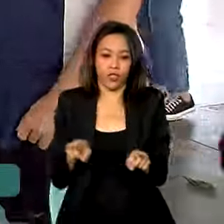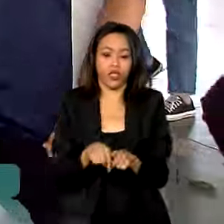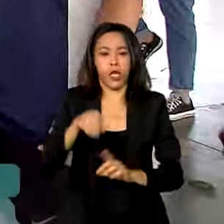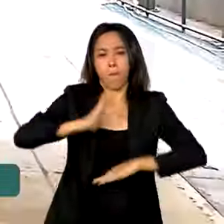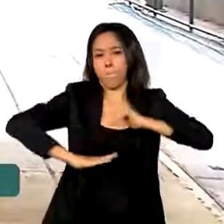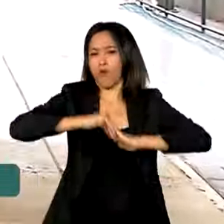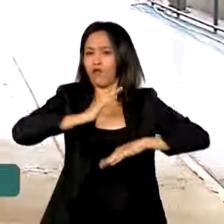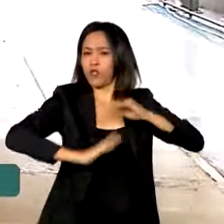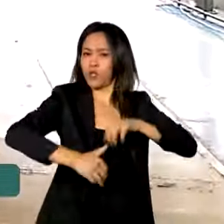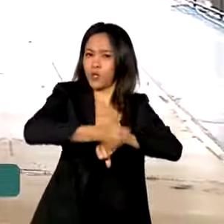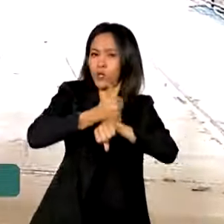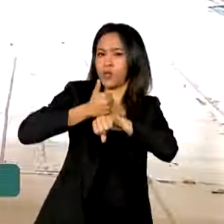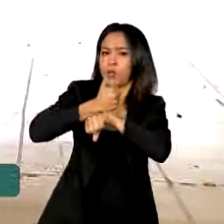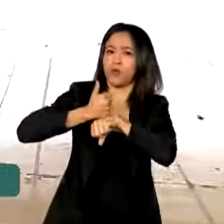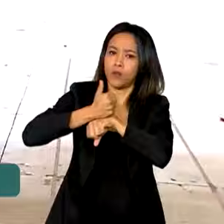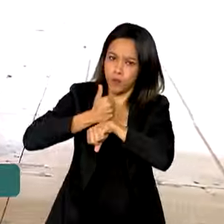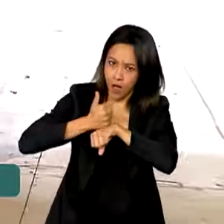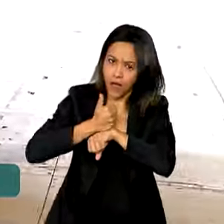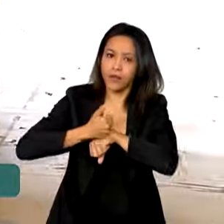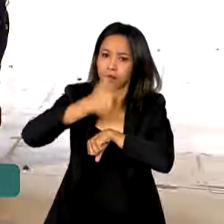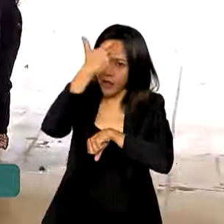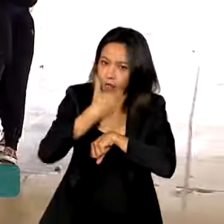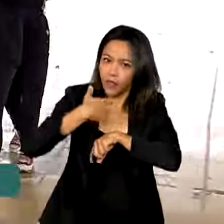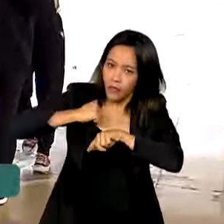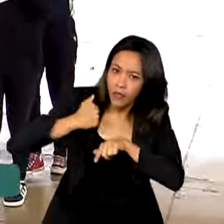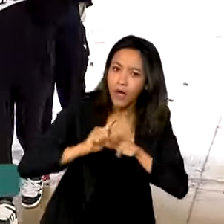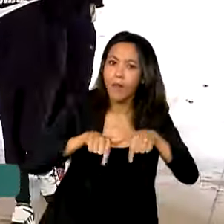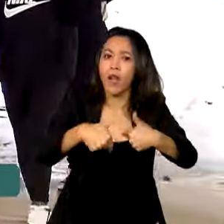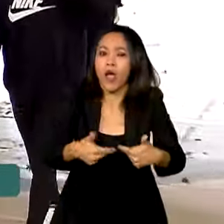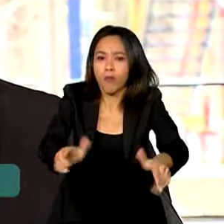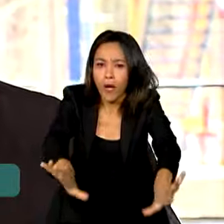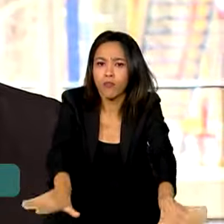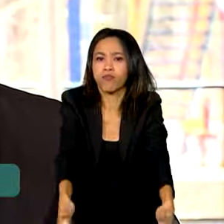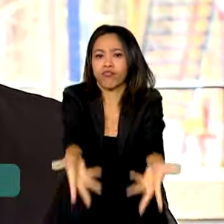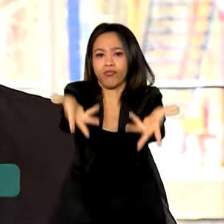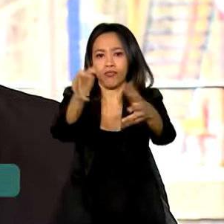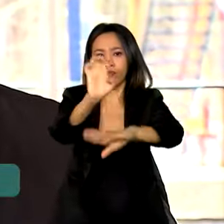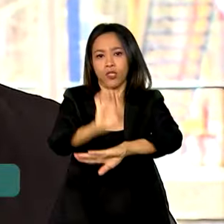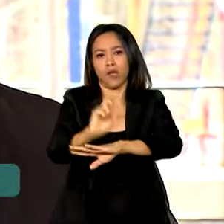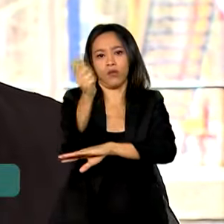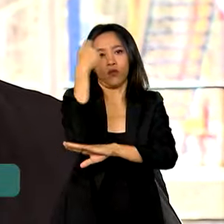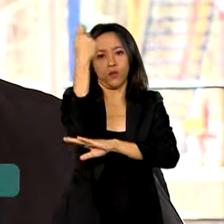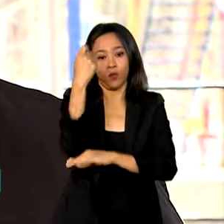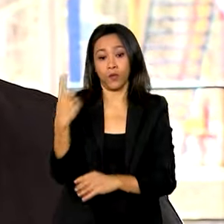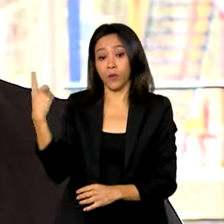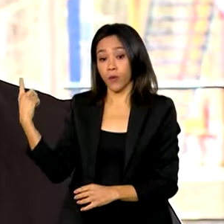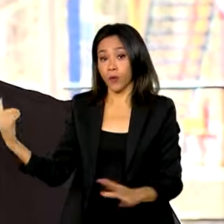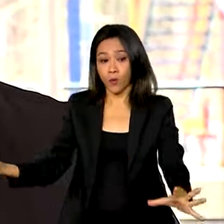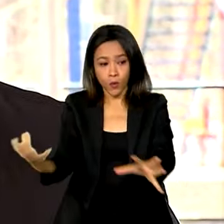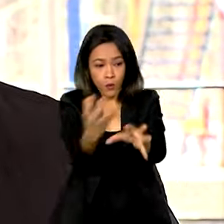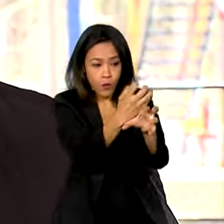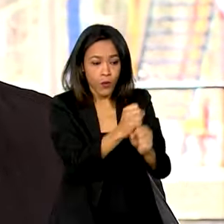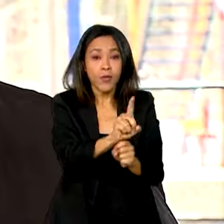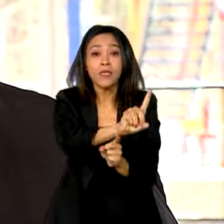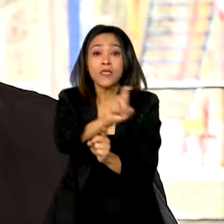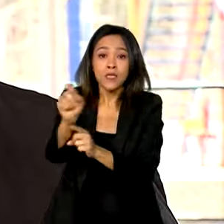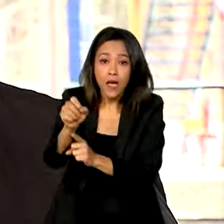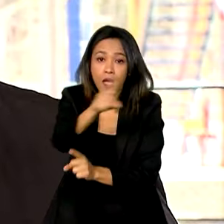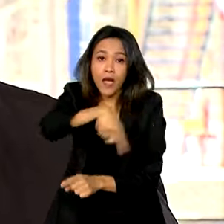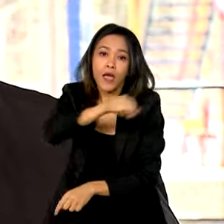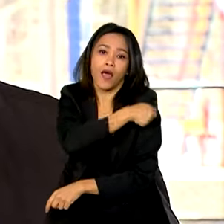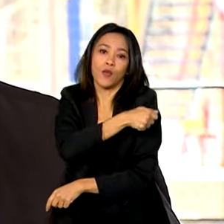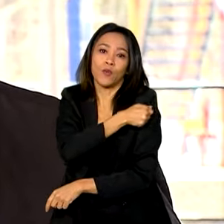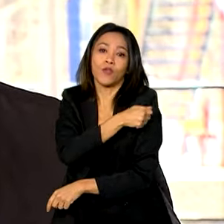profissionais que, de alguma forma, trabalharam para ajudar o Estado. São 100 alunos e eles vão representar os